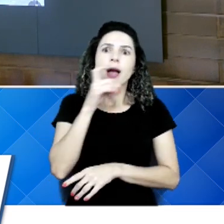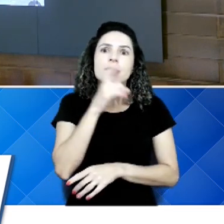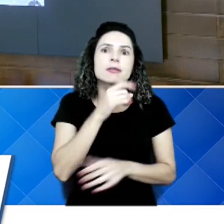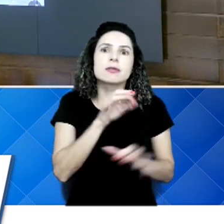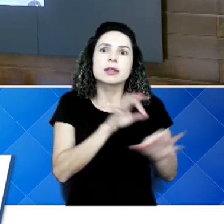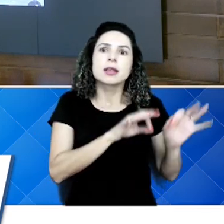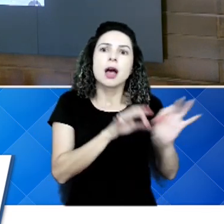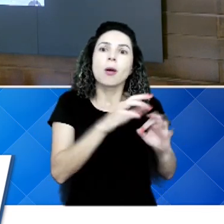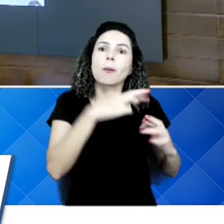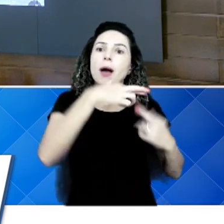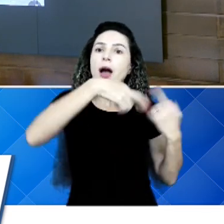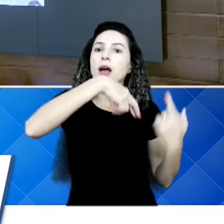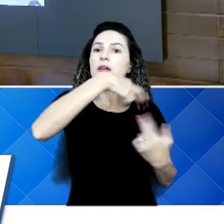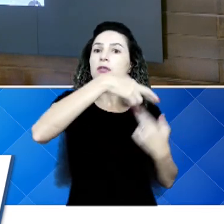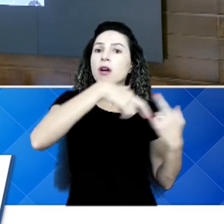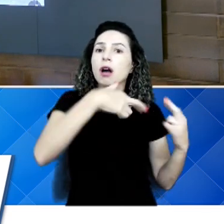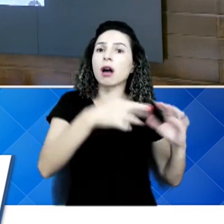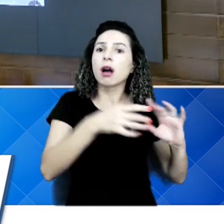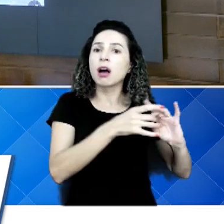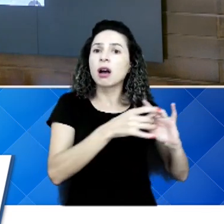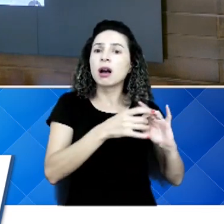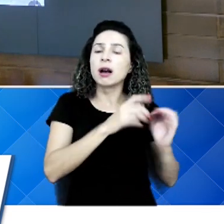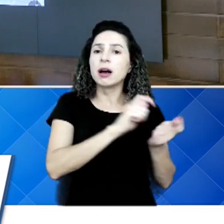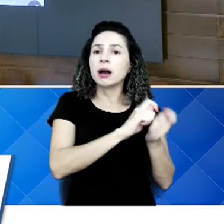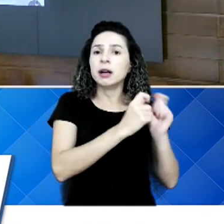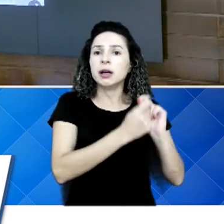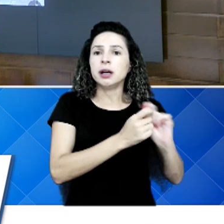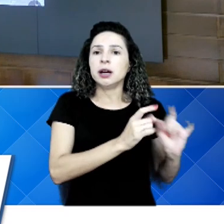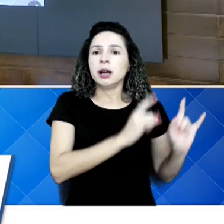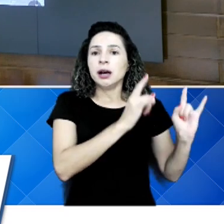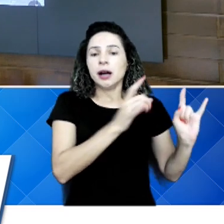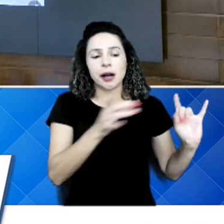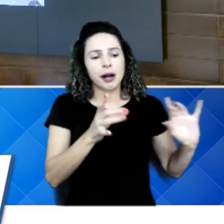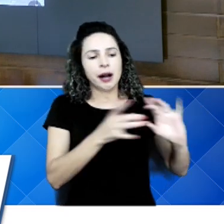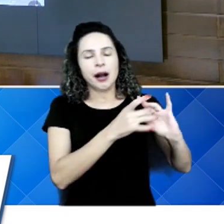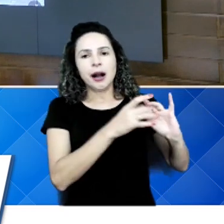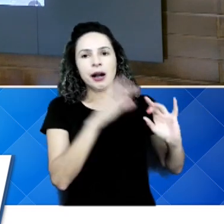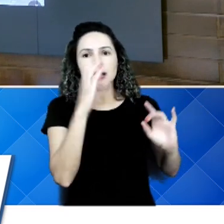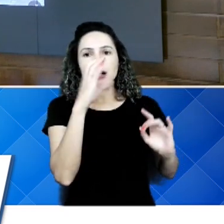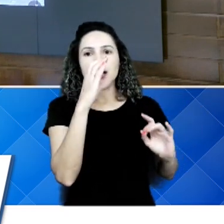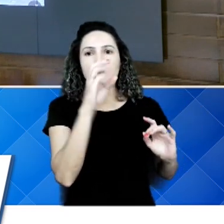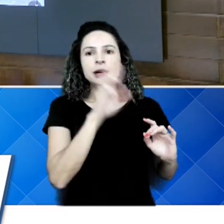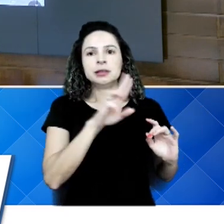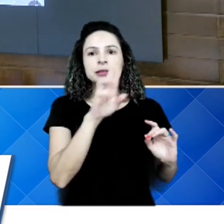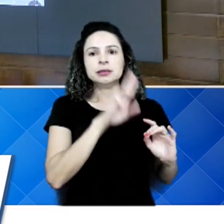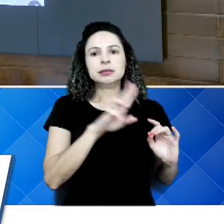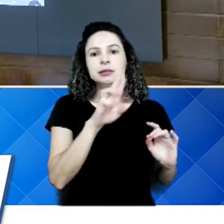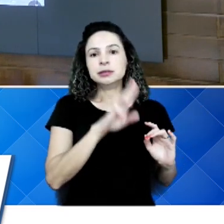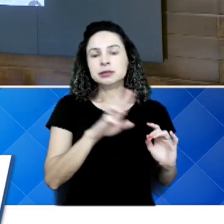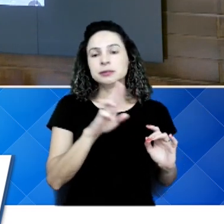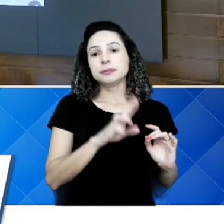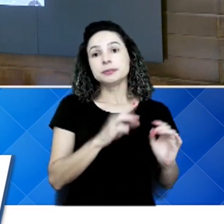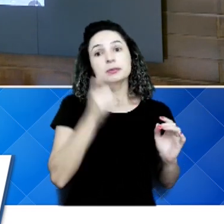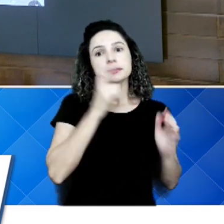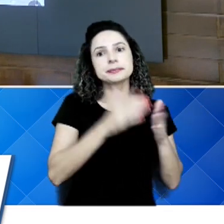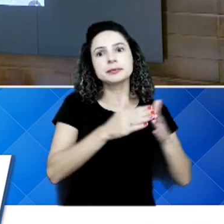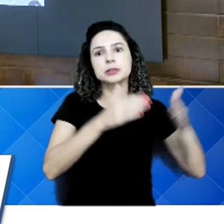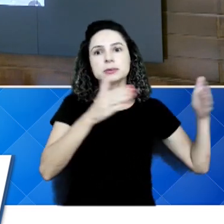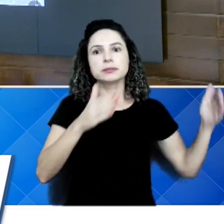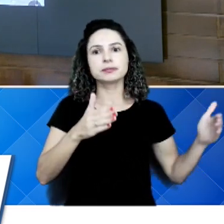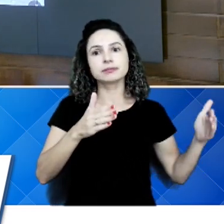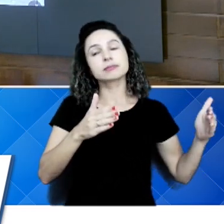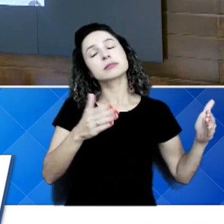reforma, a adequação desse prédio para que a escolinha possa estar sendo ampliada lá. Então, leve aí para